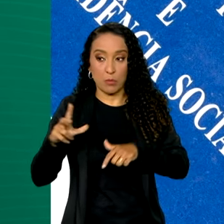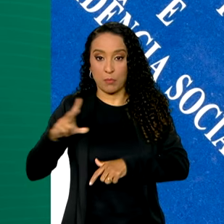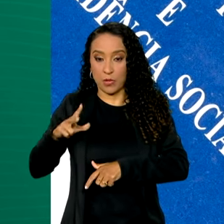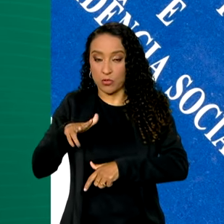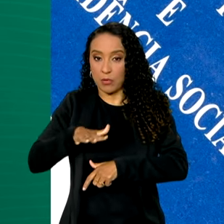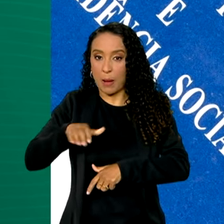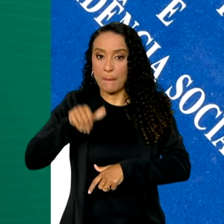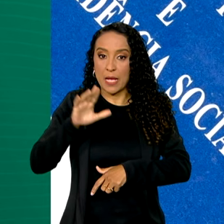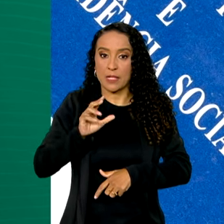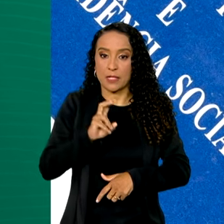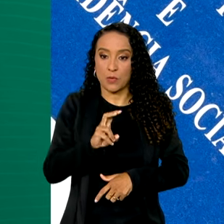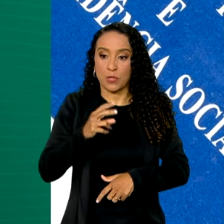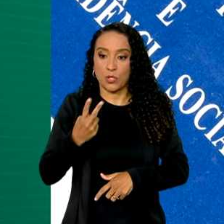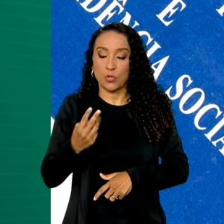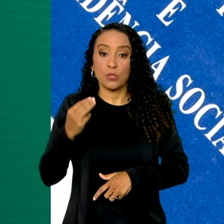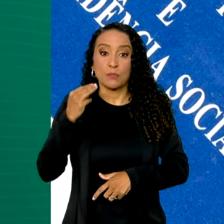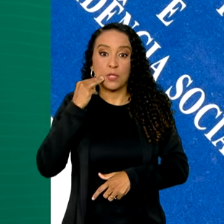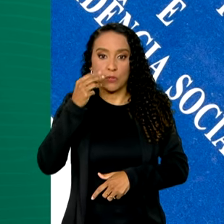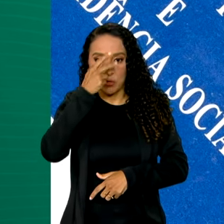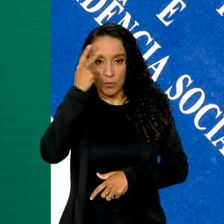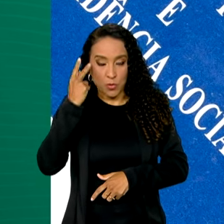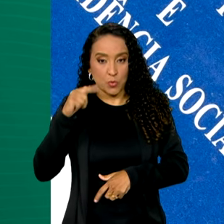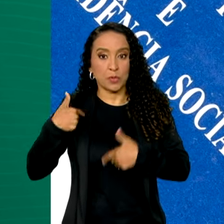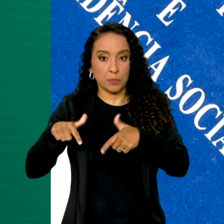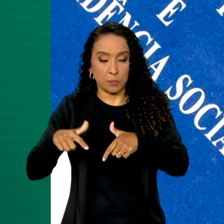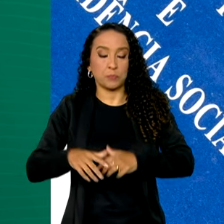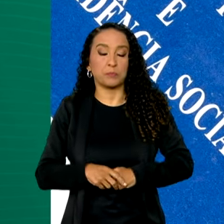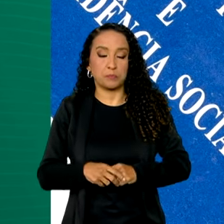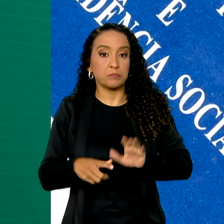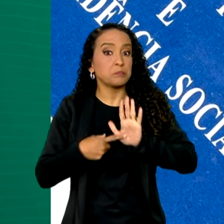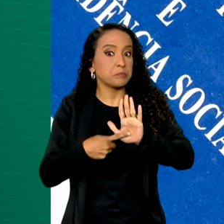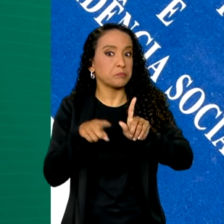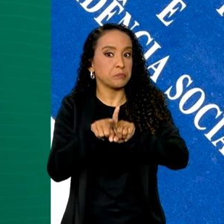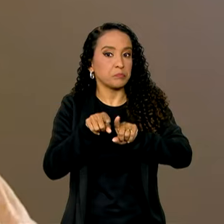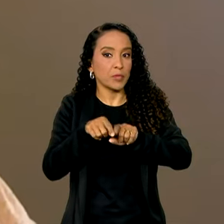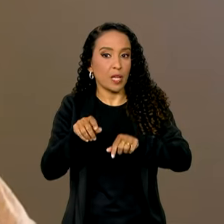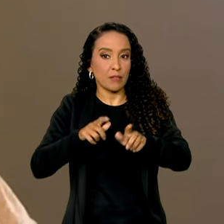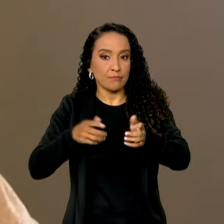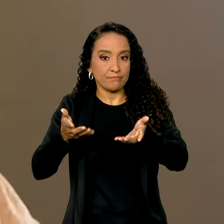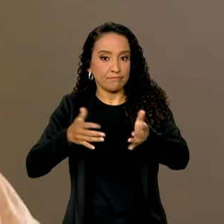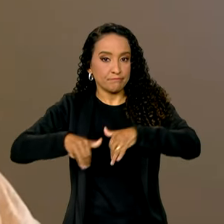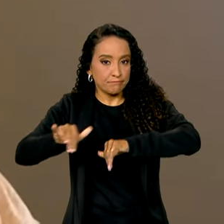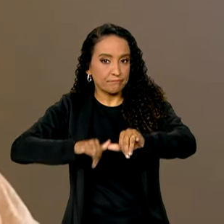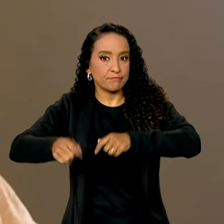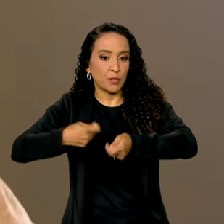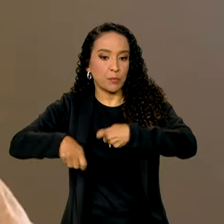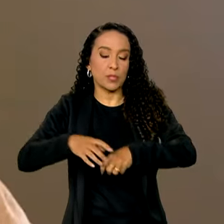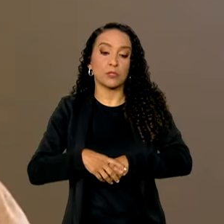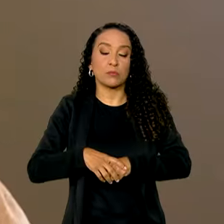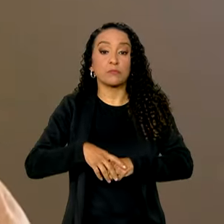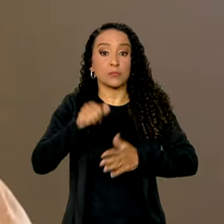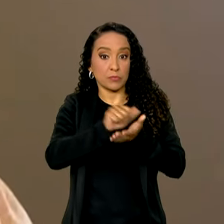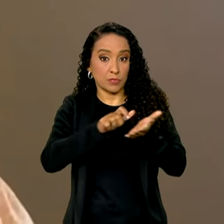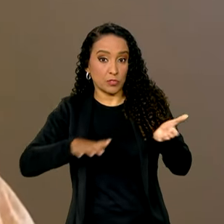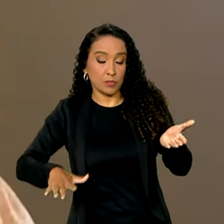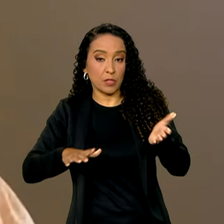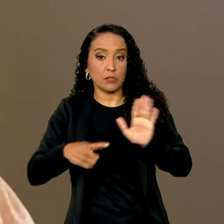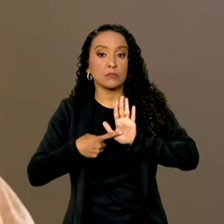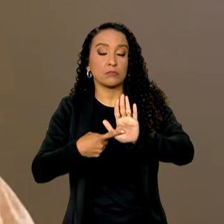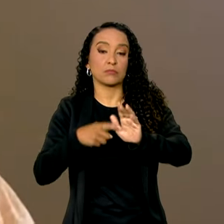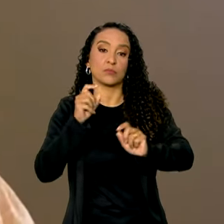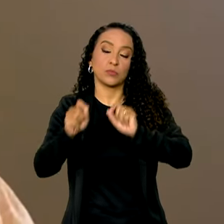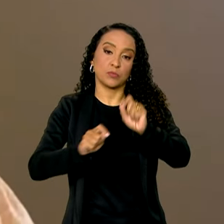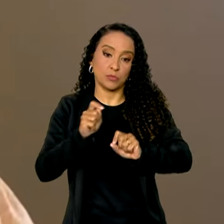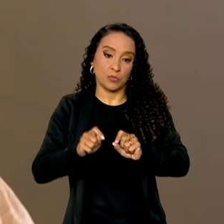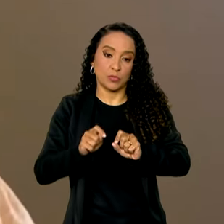mais de 52 milhões de empregados. Destaque para o comércio. Em termos de atividades se destacam